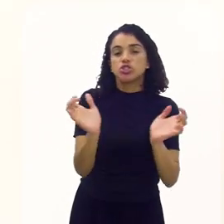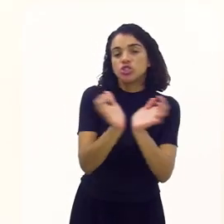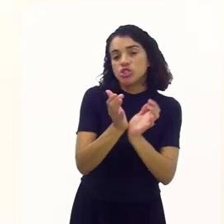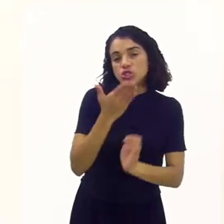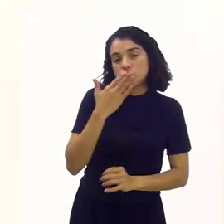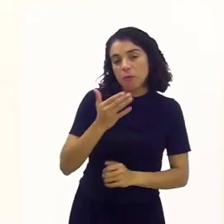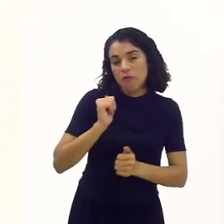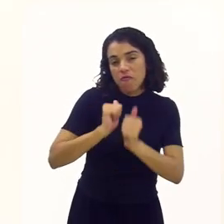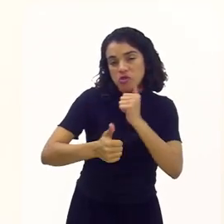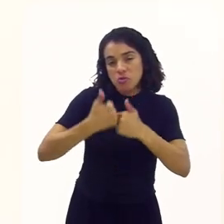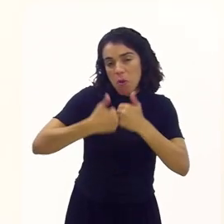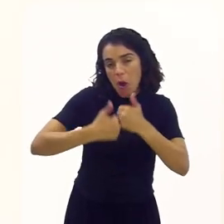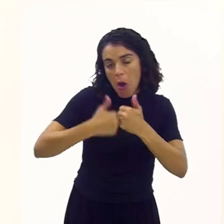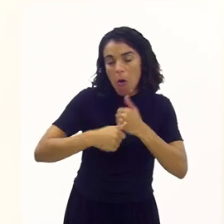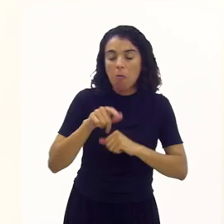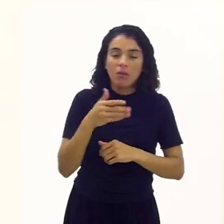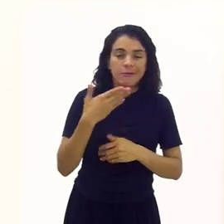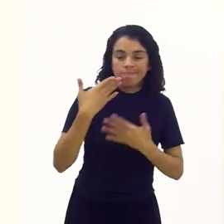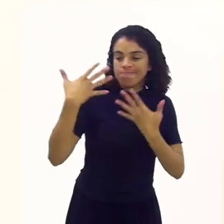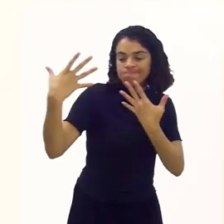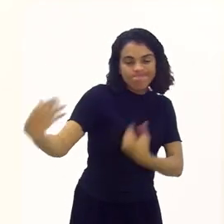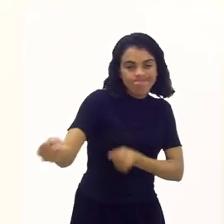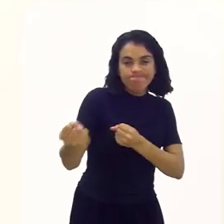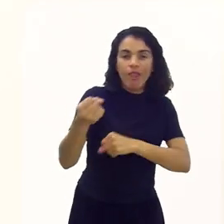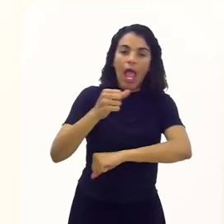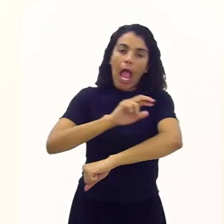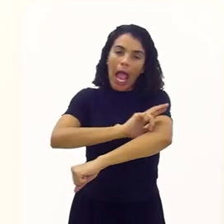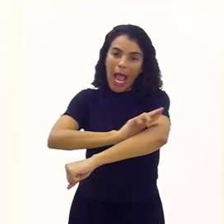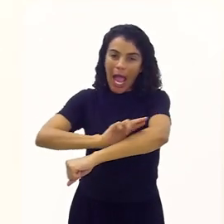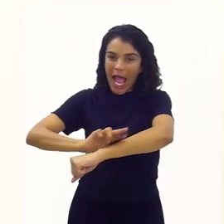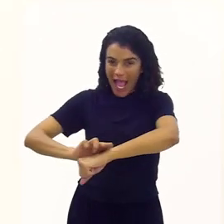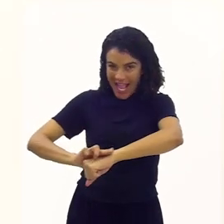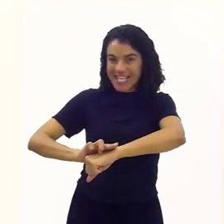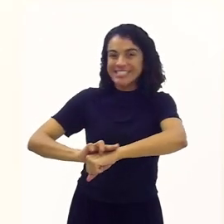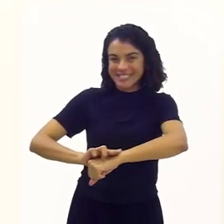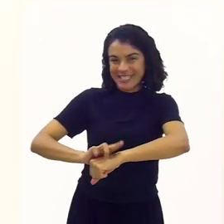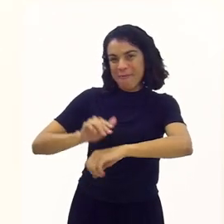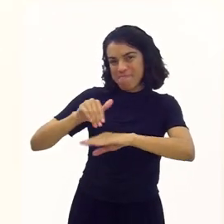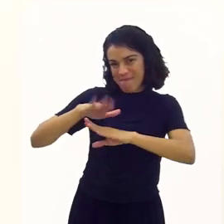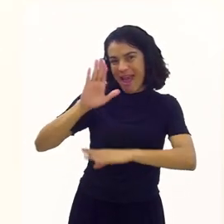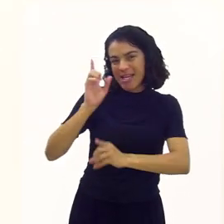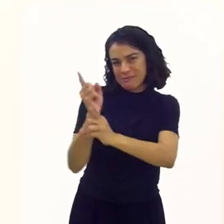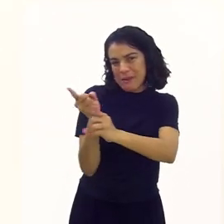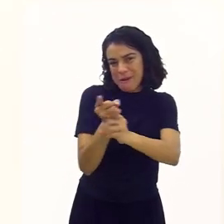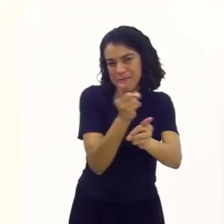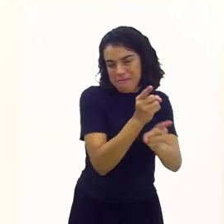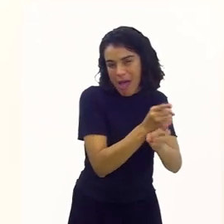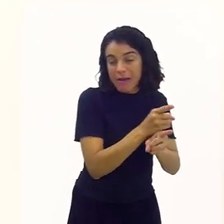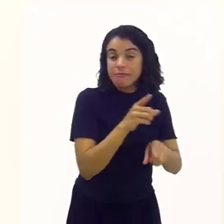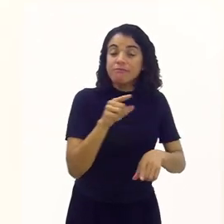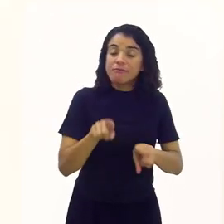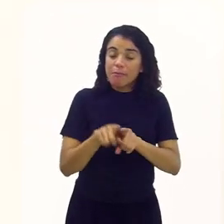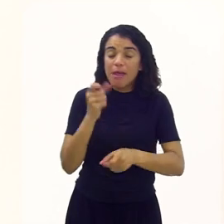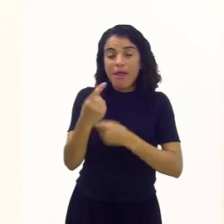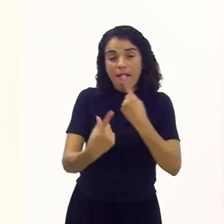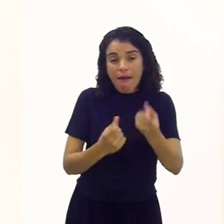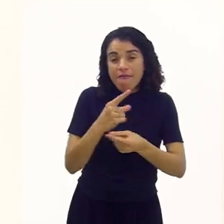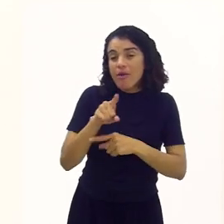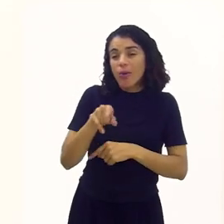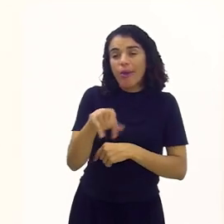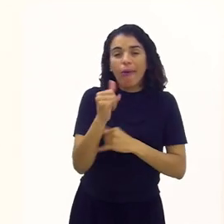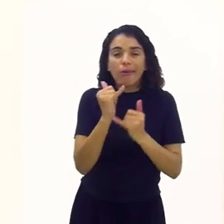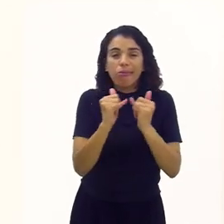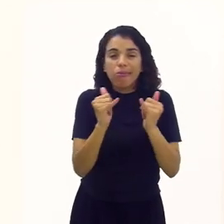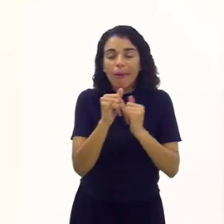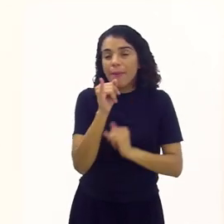intolerante a um time de futebol, pode ser intolerante à raça, é o que nós mais temos, né? E, às vezes, é uma